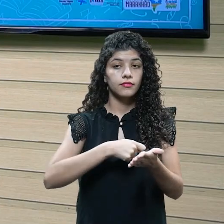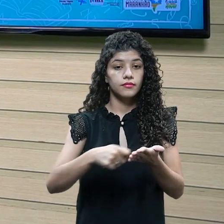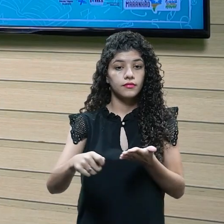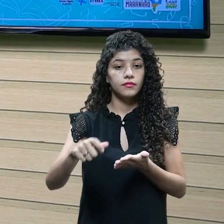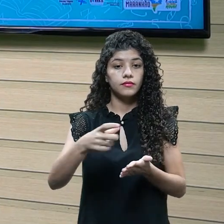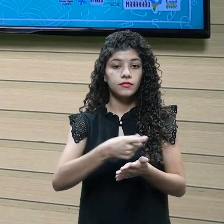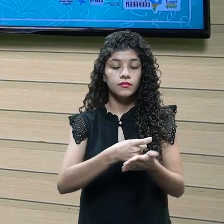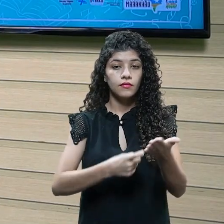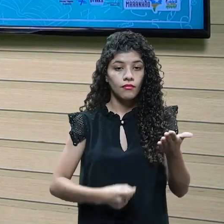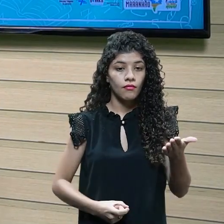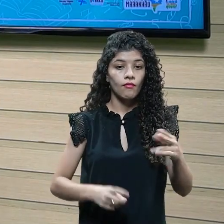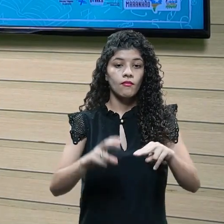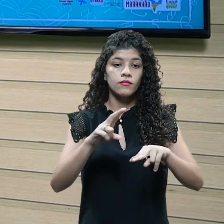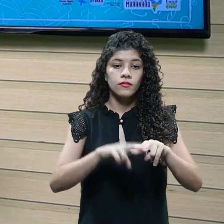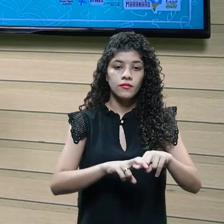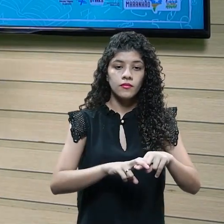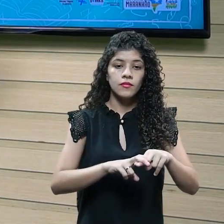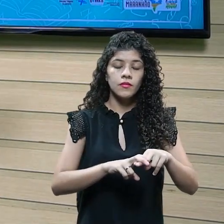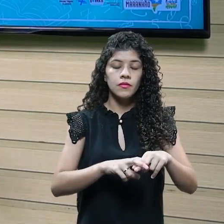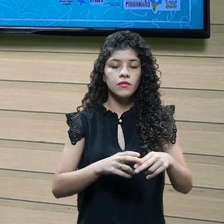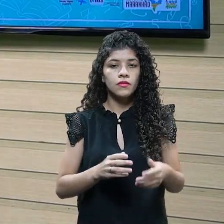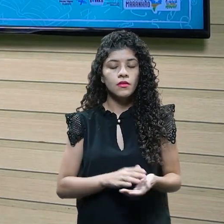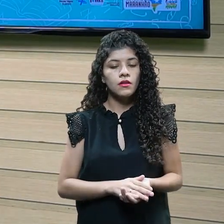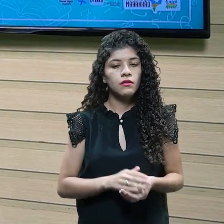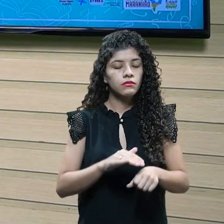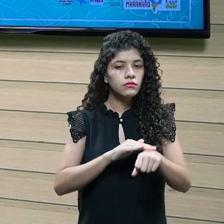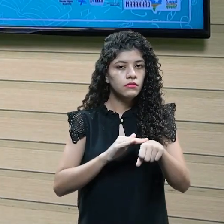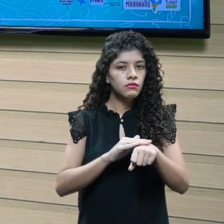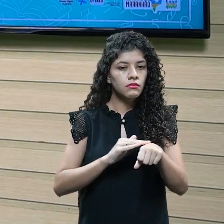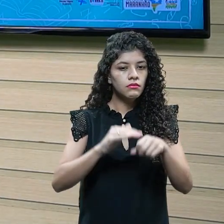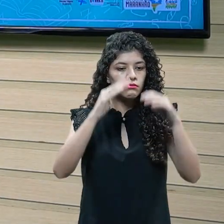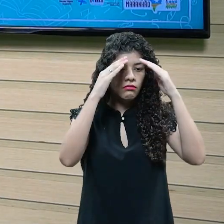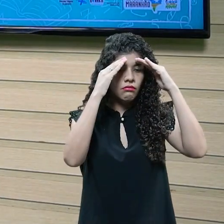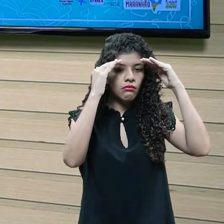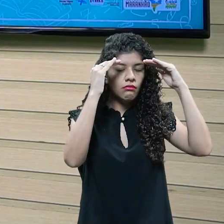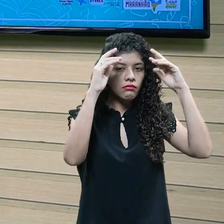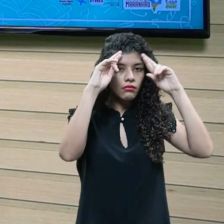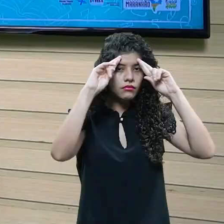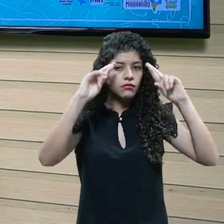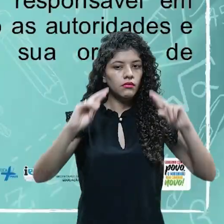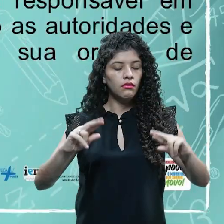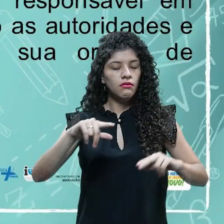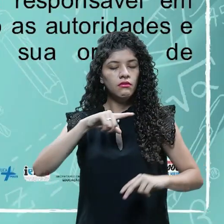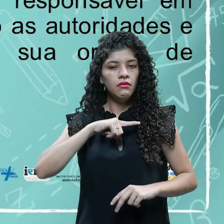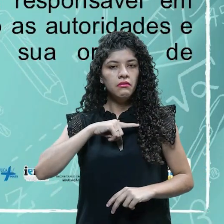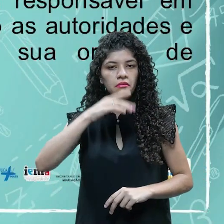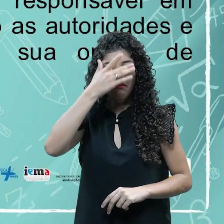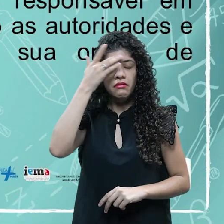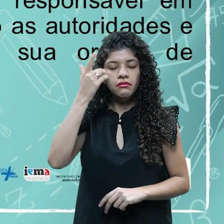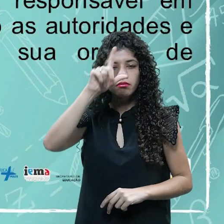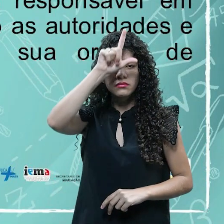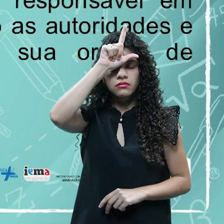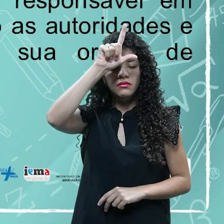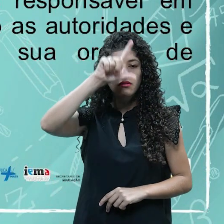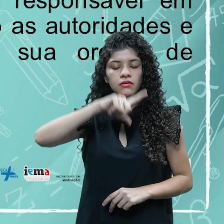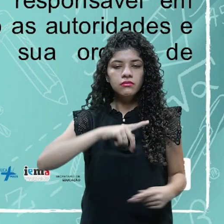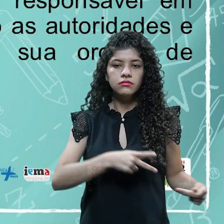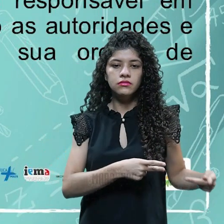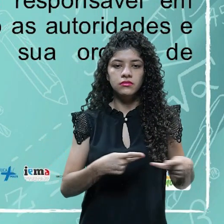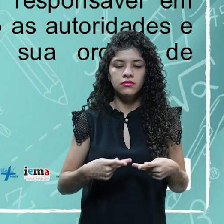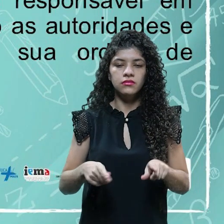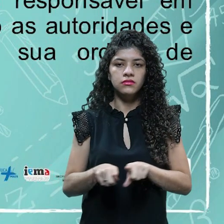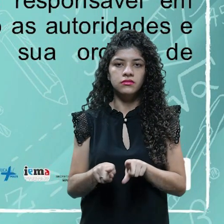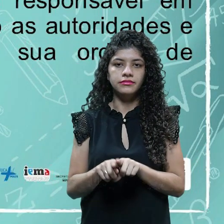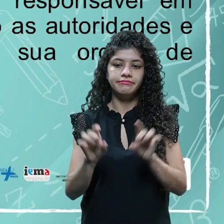sentar com ele, ver quais são as relações de autoridades que estão lá no evento, né? Convidados também,